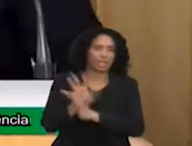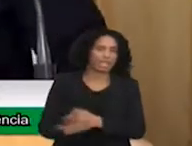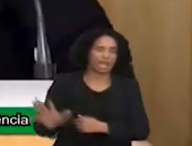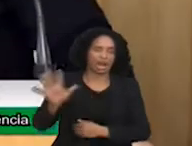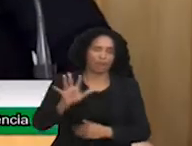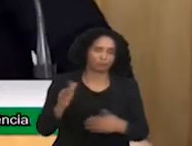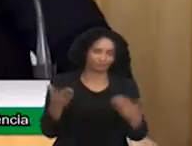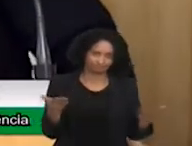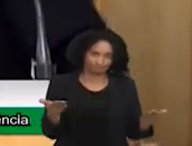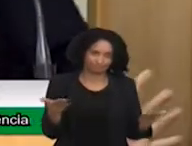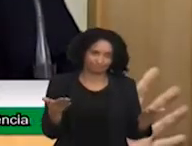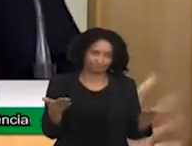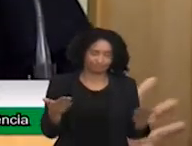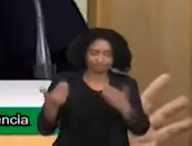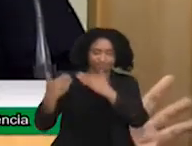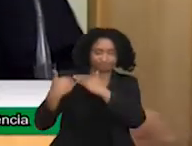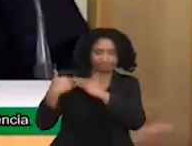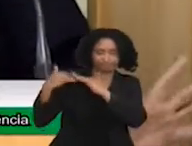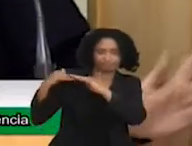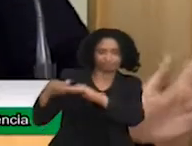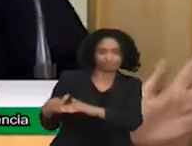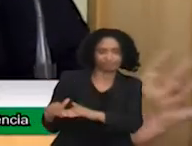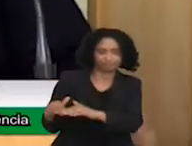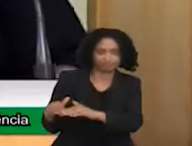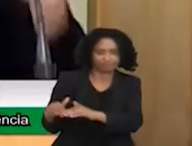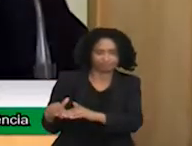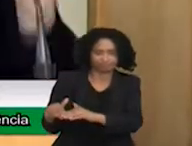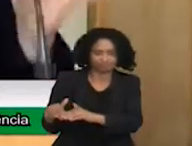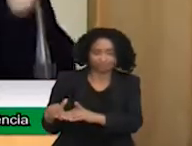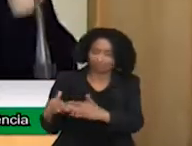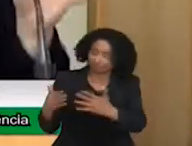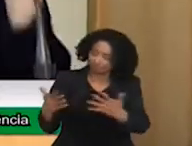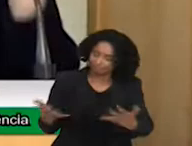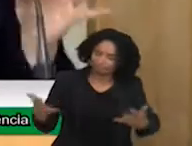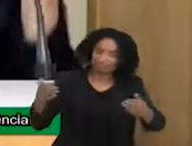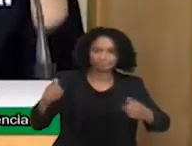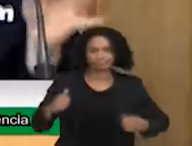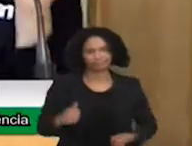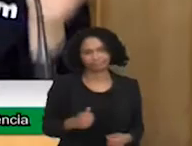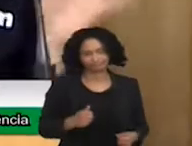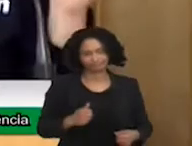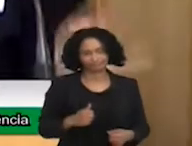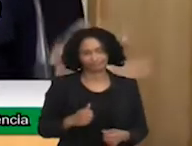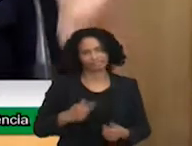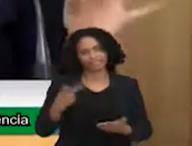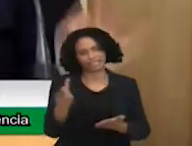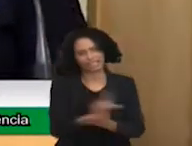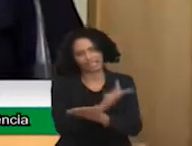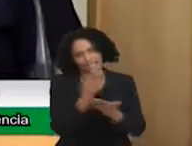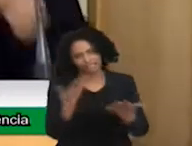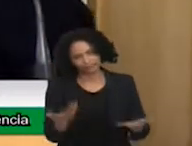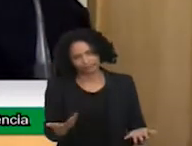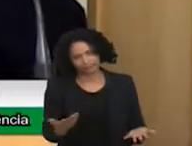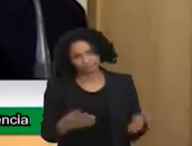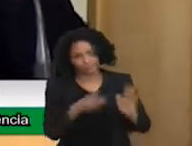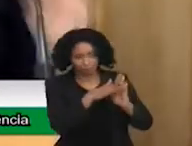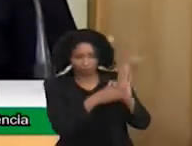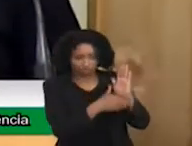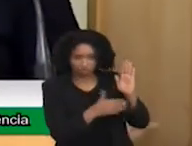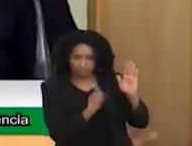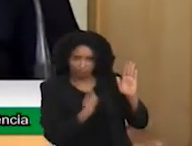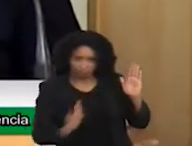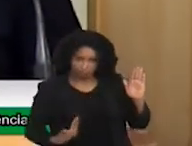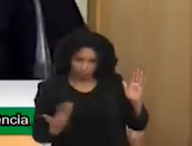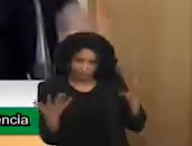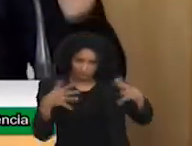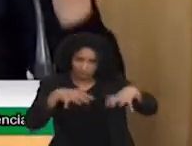o que nós somos? Números e gastos. Não é assim que se faz política pública para inclusão. Se vocês não